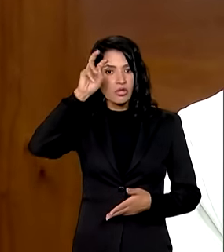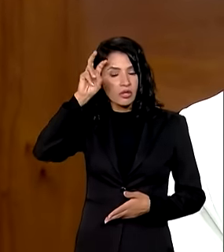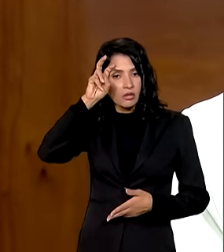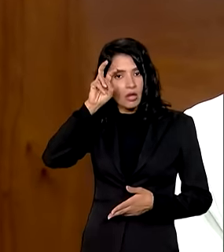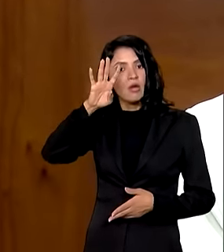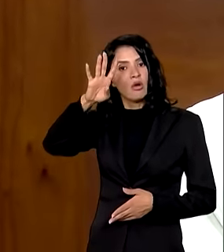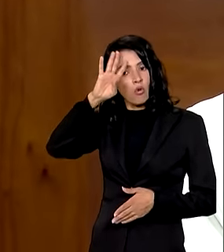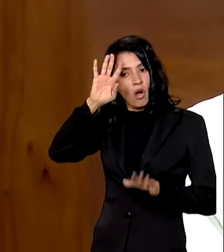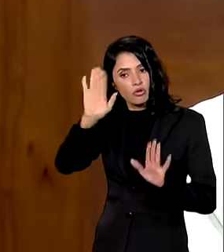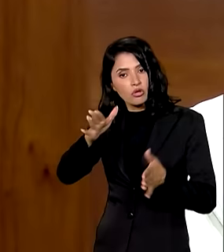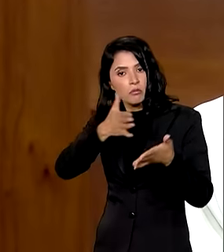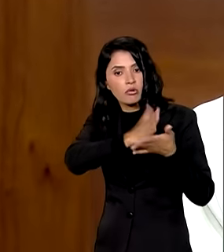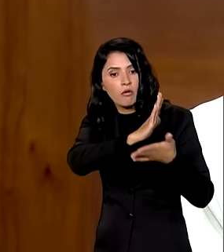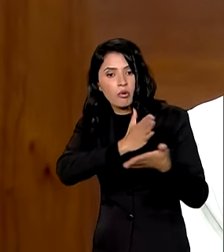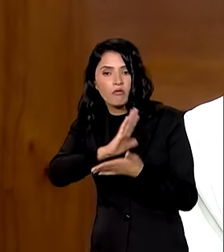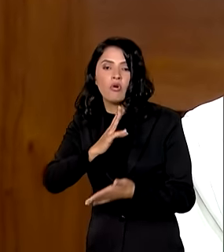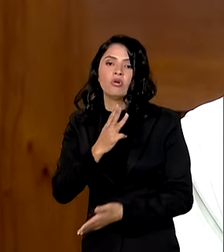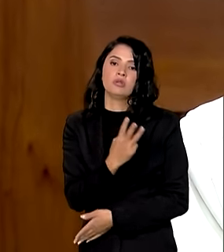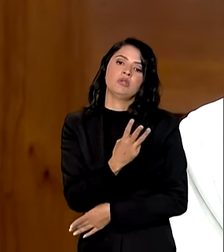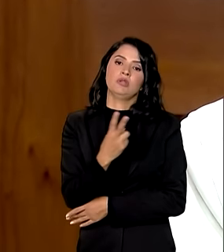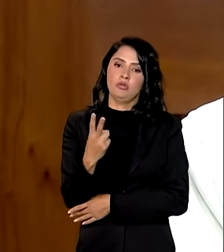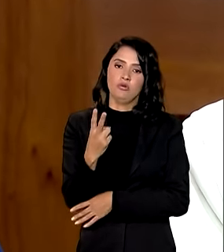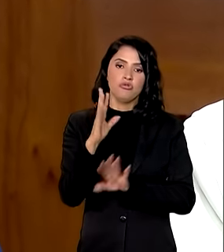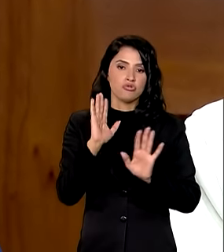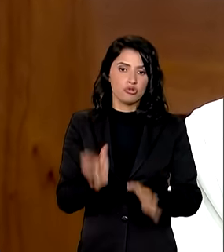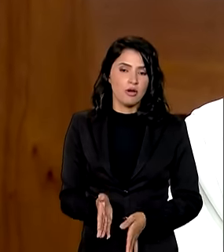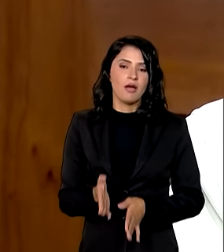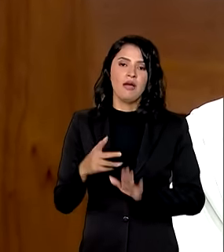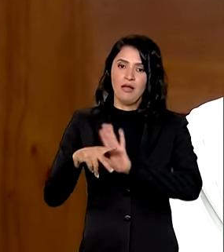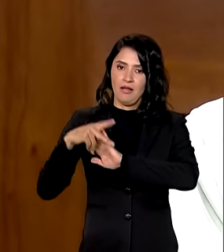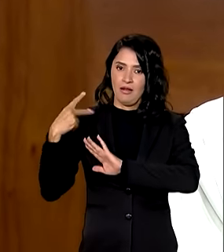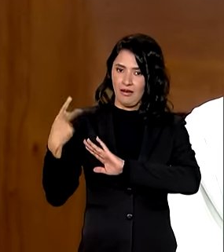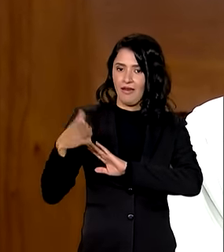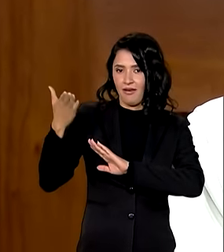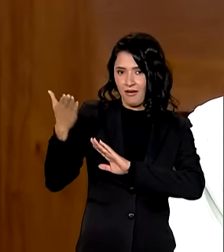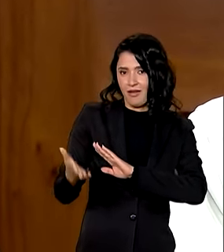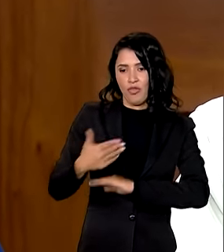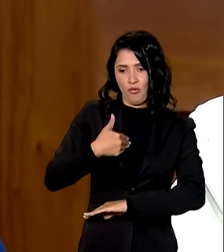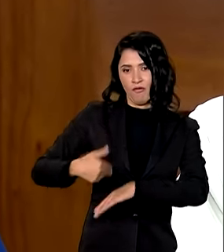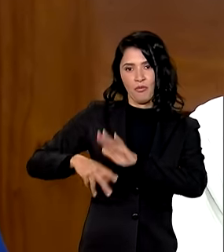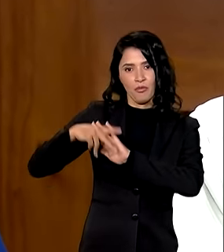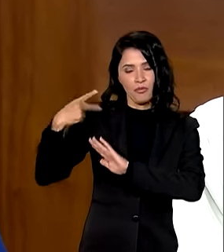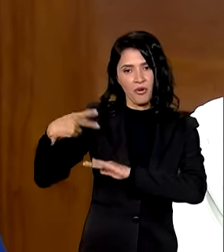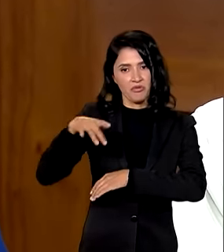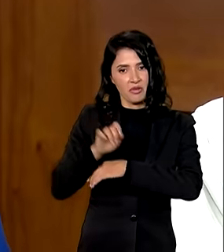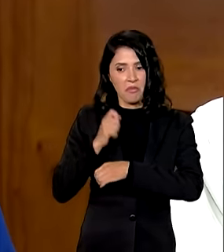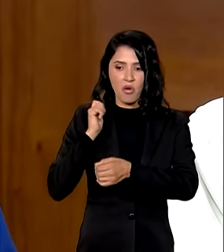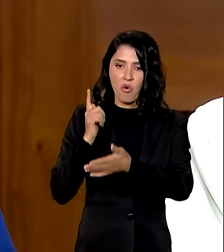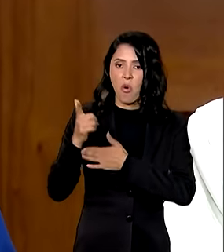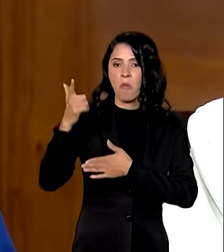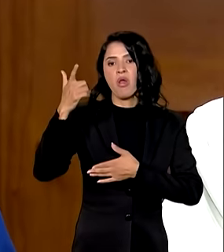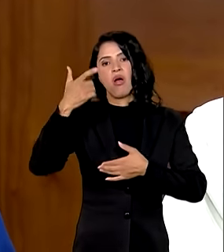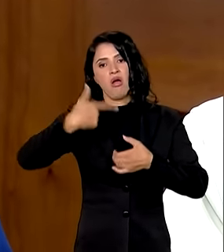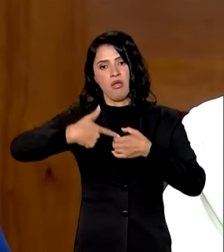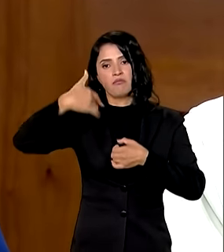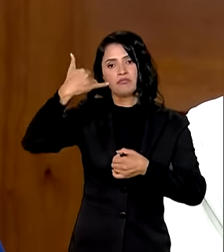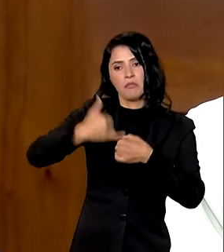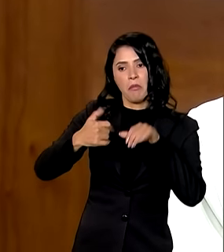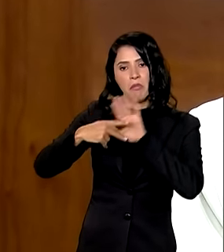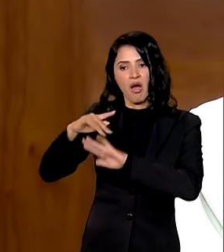quarta nós já tínhamos aprovado 32 planos inclusive do governo do estado inclusive do governo do estado para comprar combustível para as aeronaves a